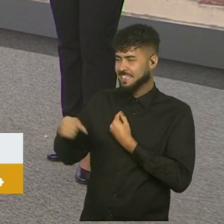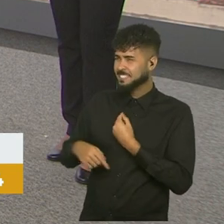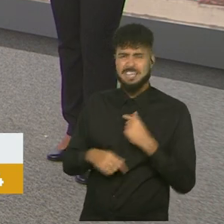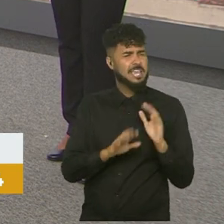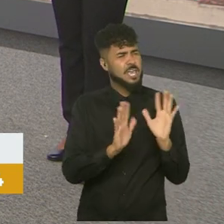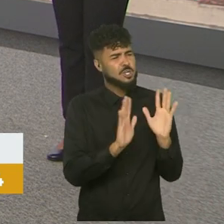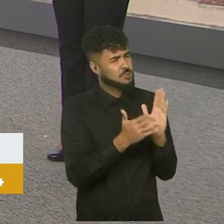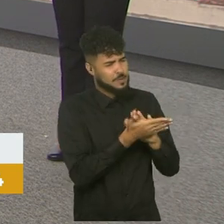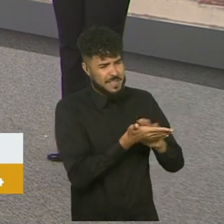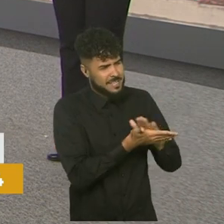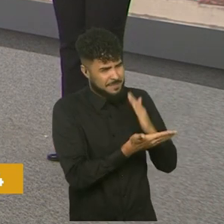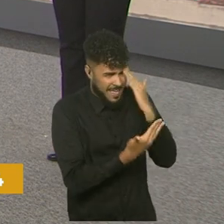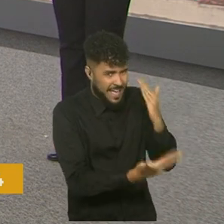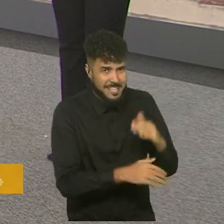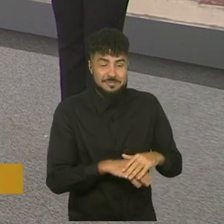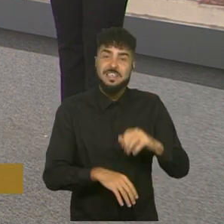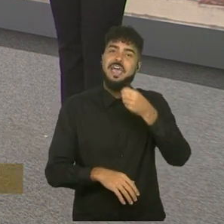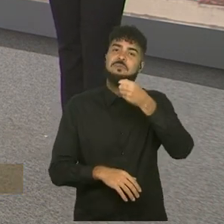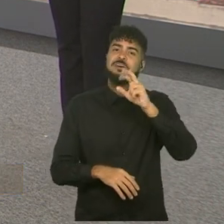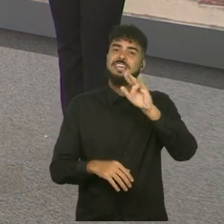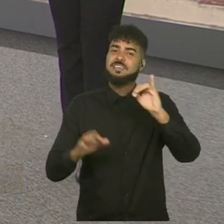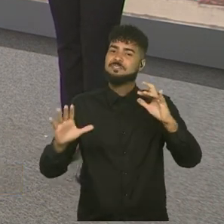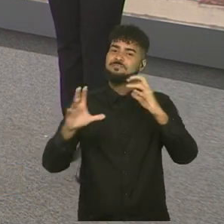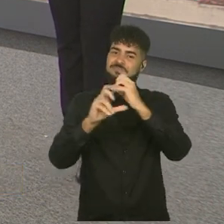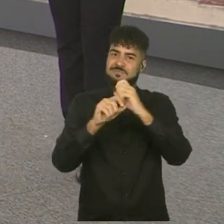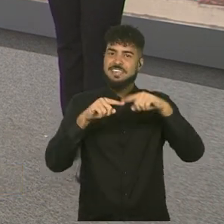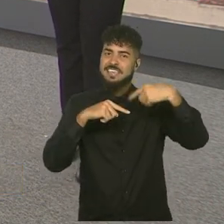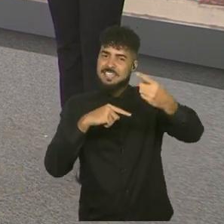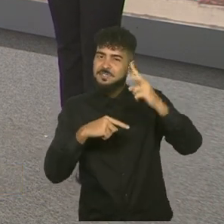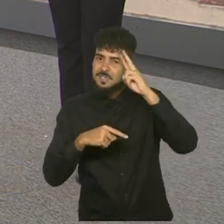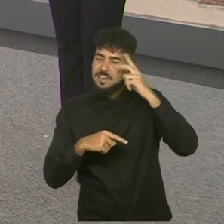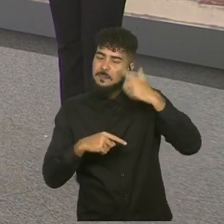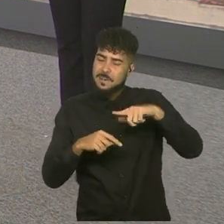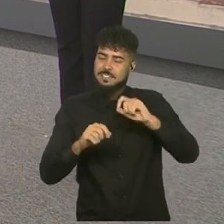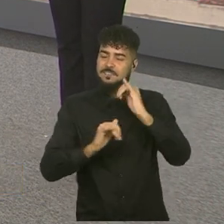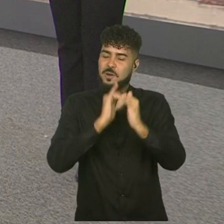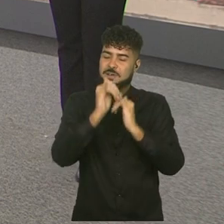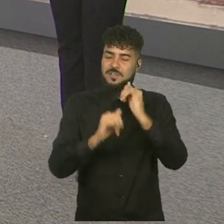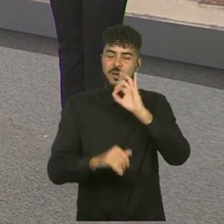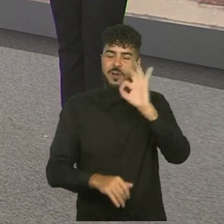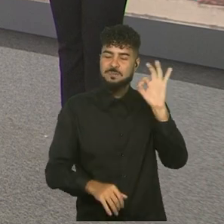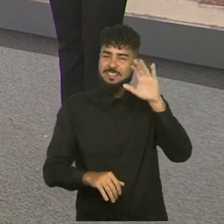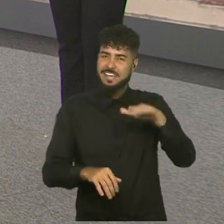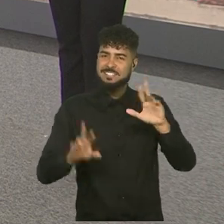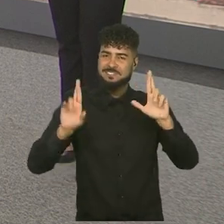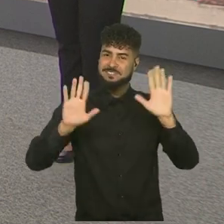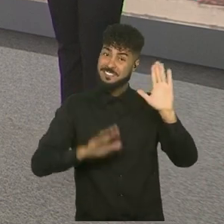Valeu. O Repórter Rio fica por aqui. A gente volta na segunda-feira. Uma ótima tarde a todos. Tchau, tchau. Tchau, gente. tchau.